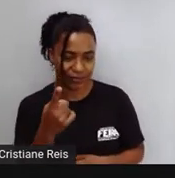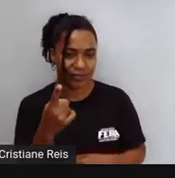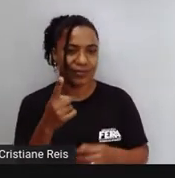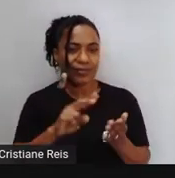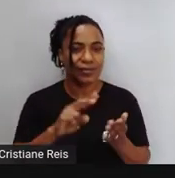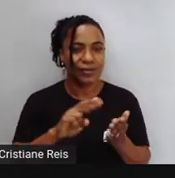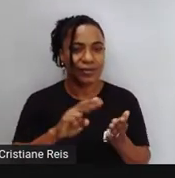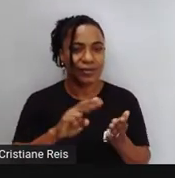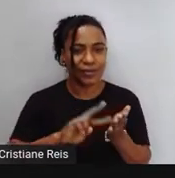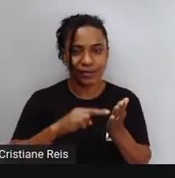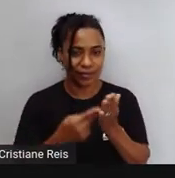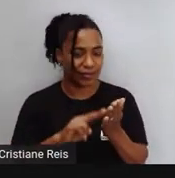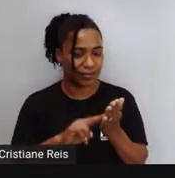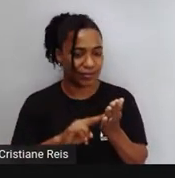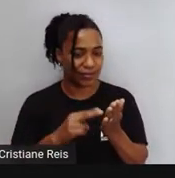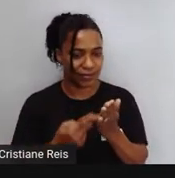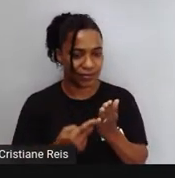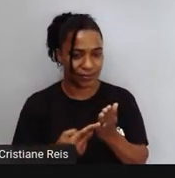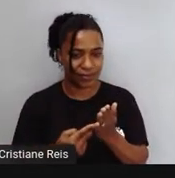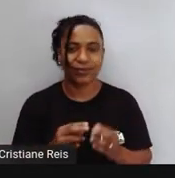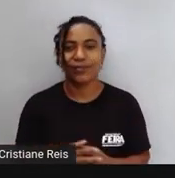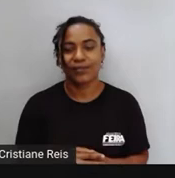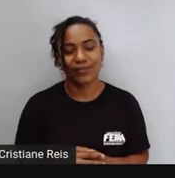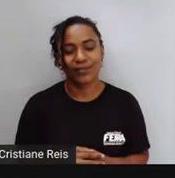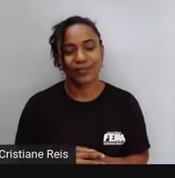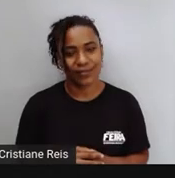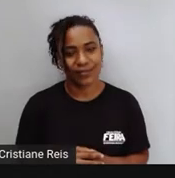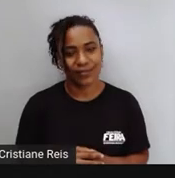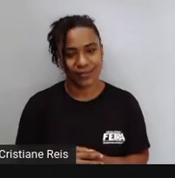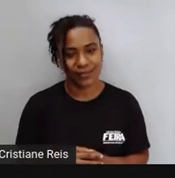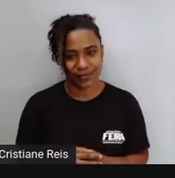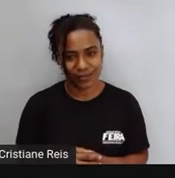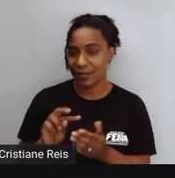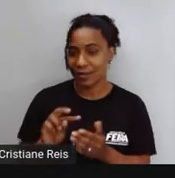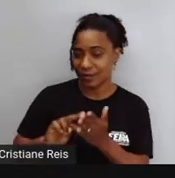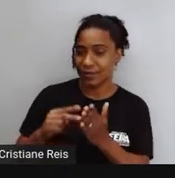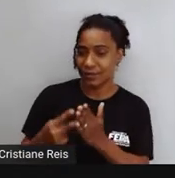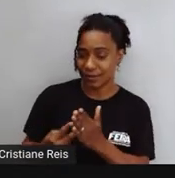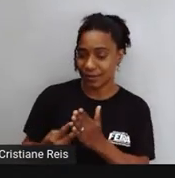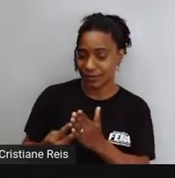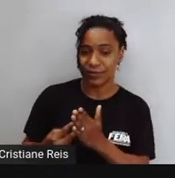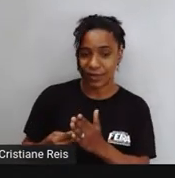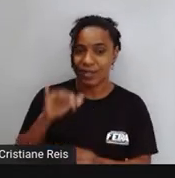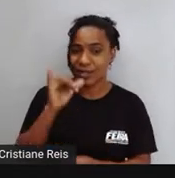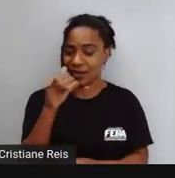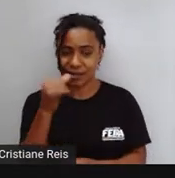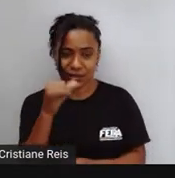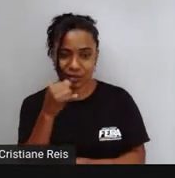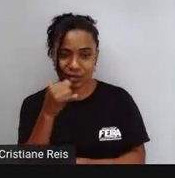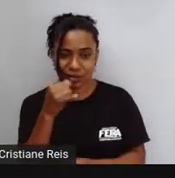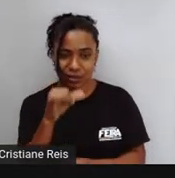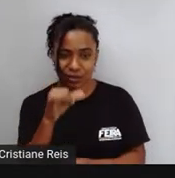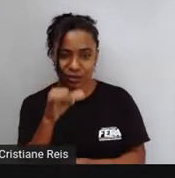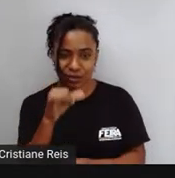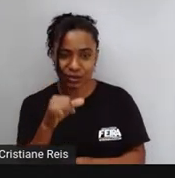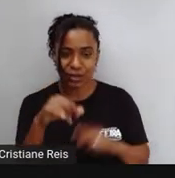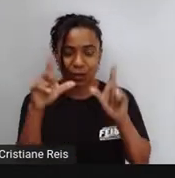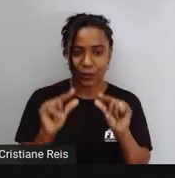Minimize consumption and builds Então minimize o consumo de energia Nos edifícios